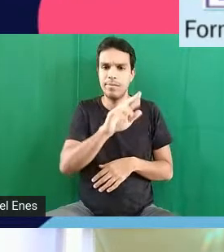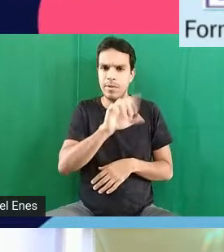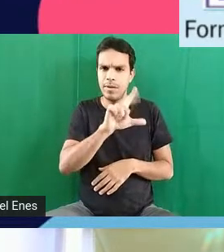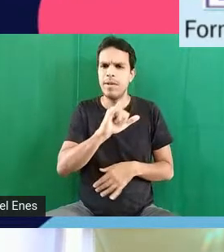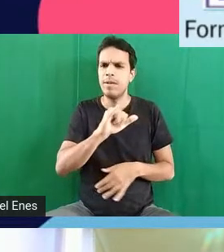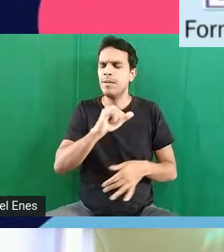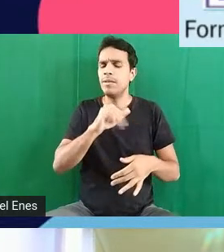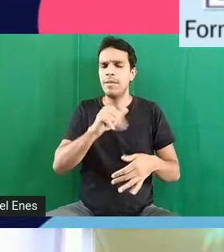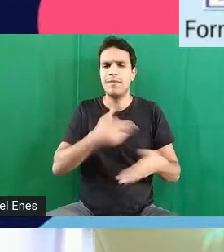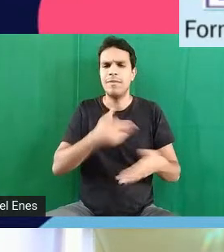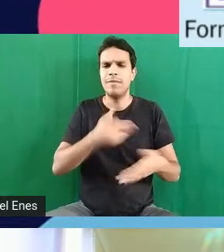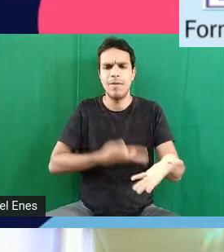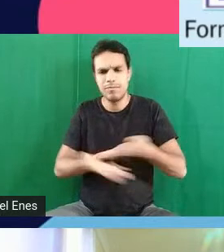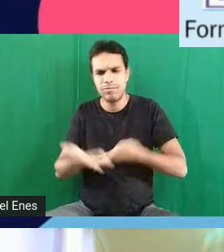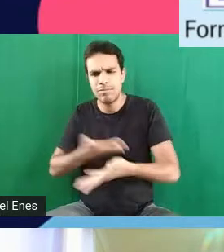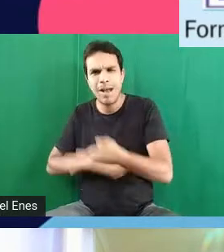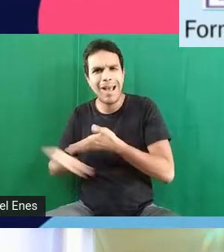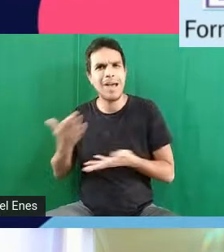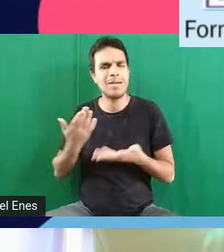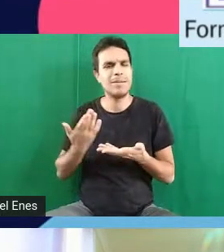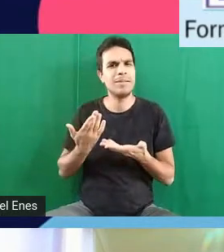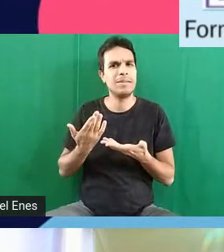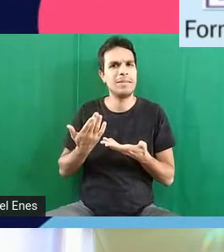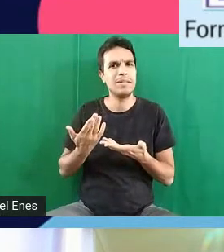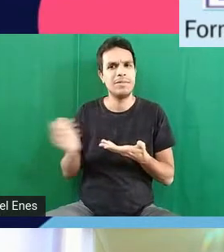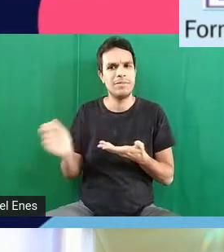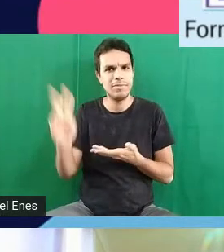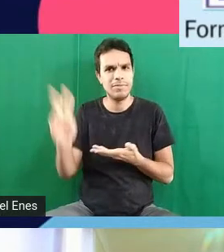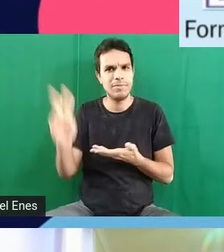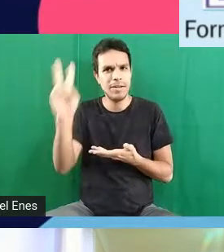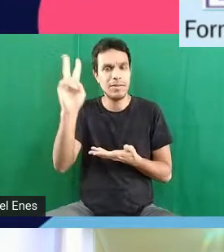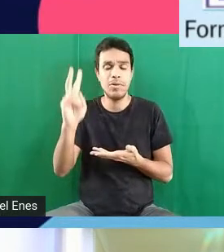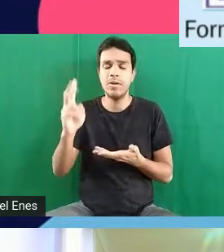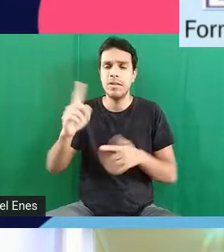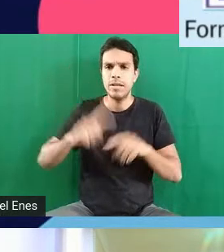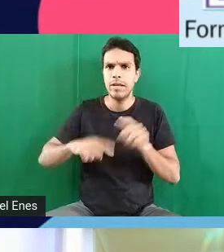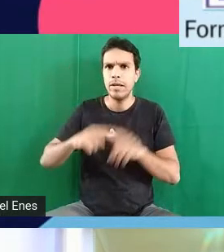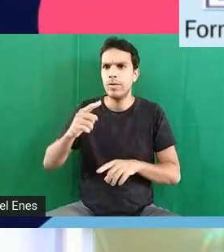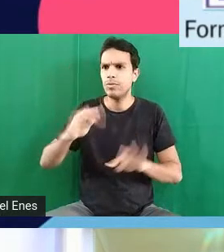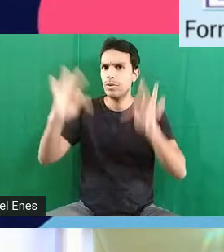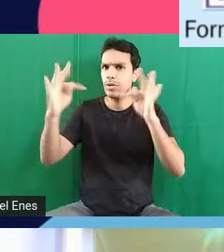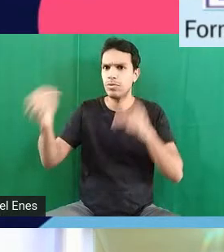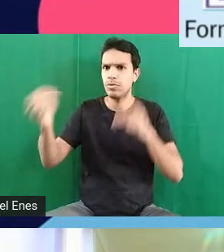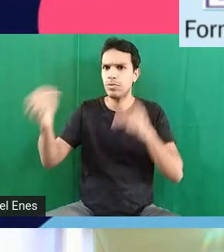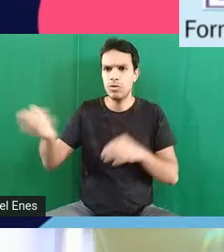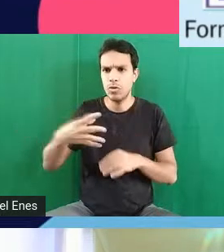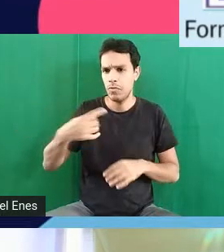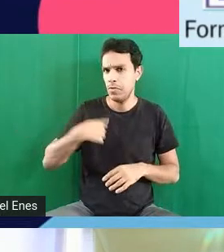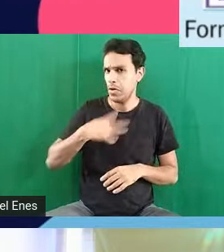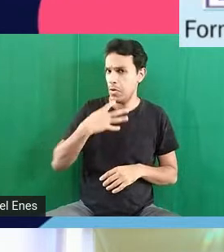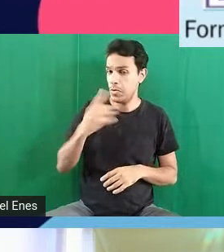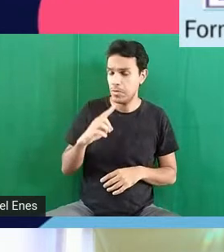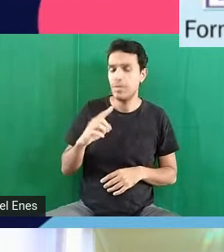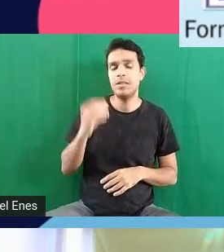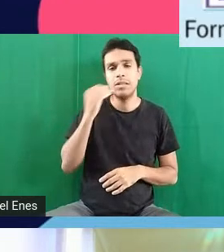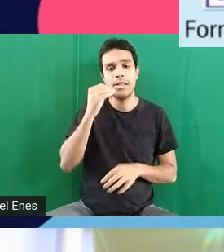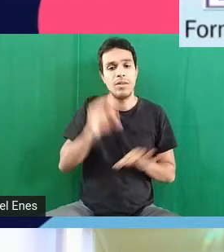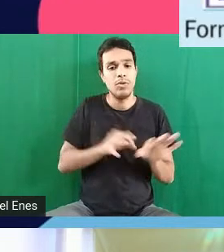muitos recursos tecnológicos assistivos que para mim são novos que eu não conhecia estou já tentando organizar